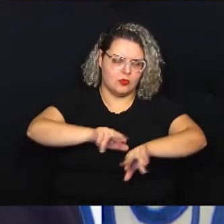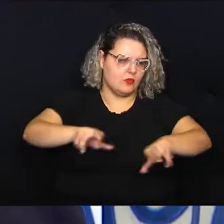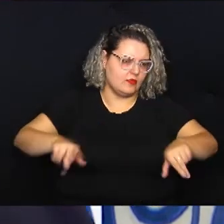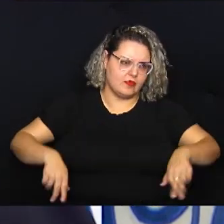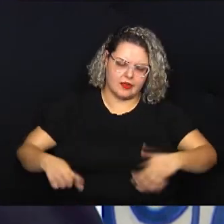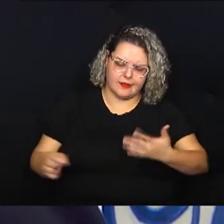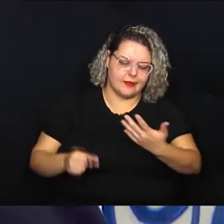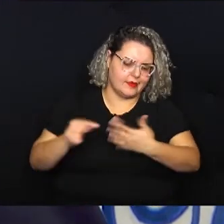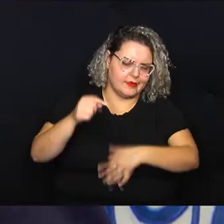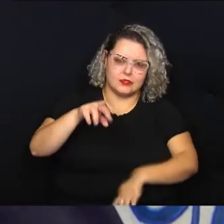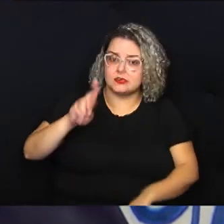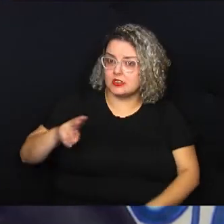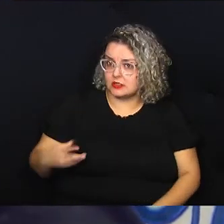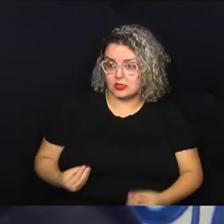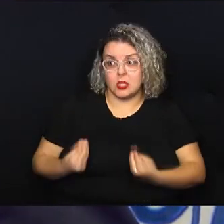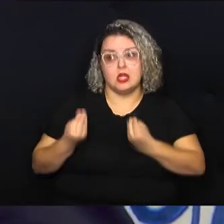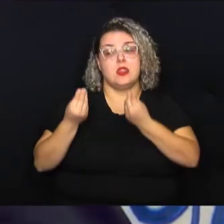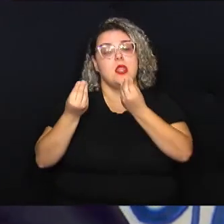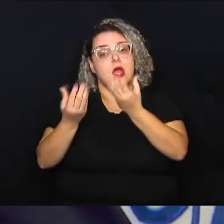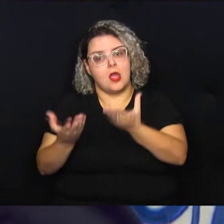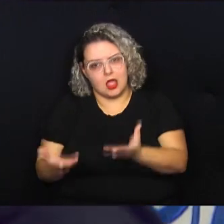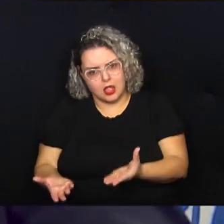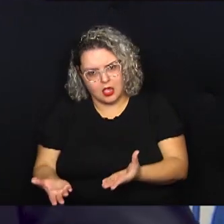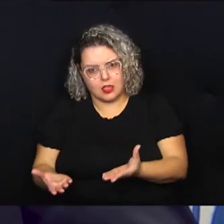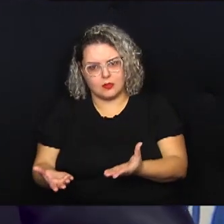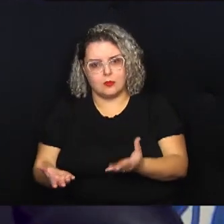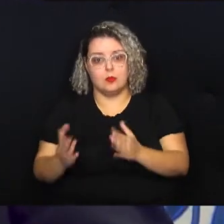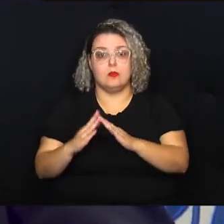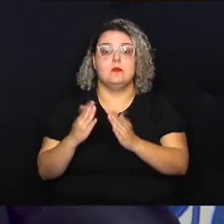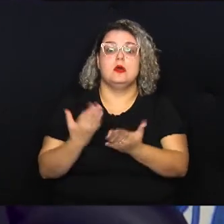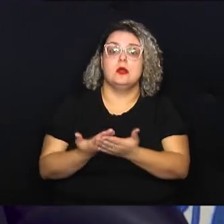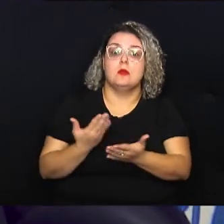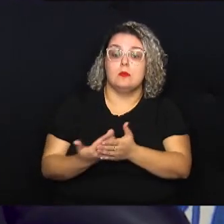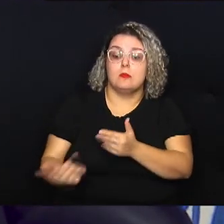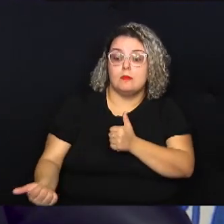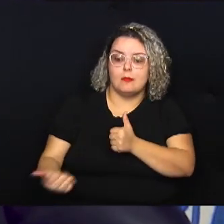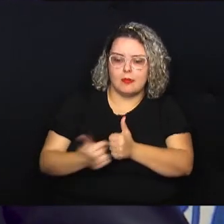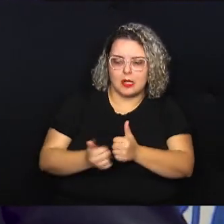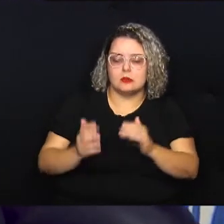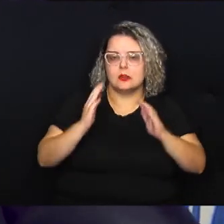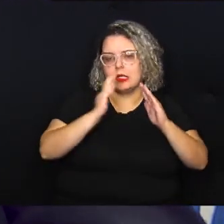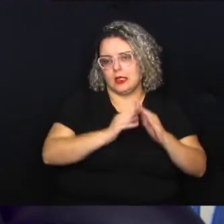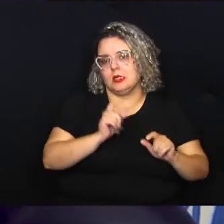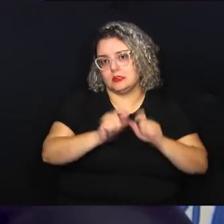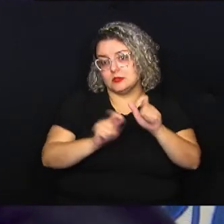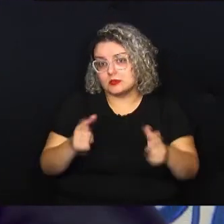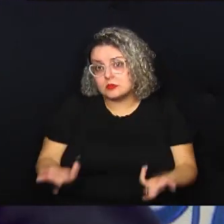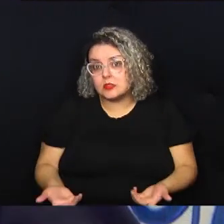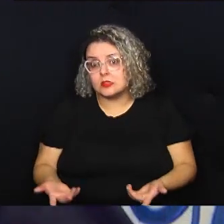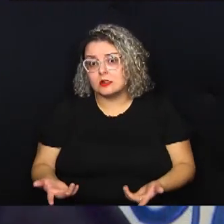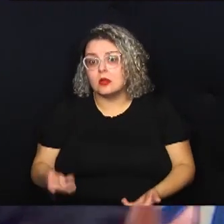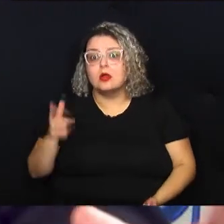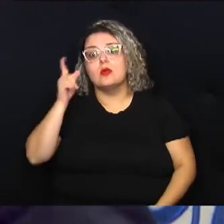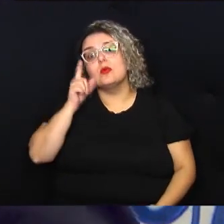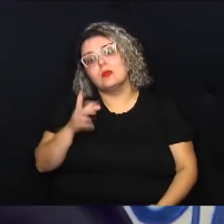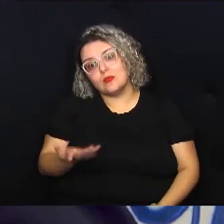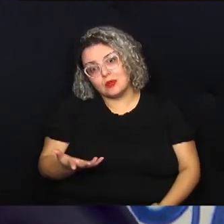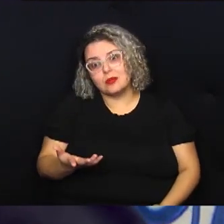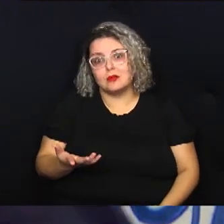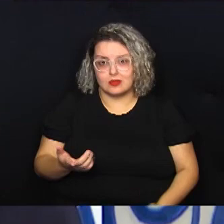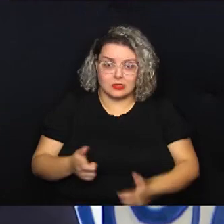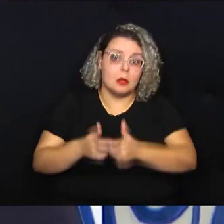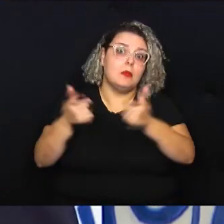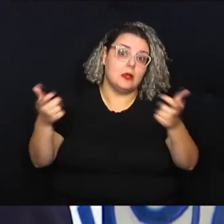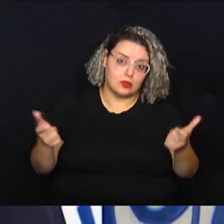questões, oferecer à escola próximo da residência das pessoas. A na sua grande